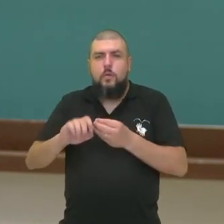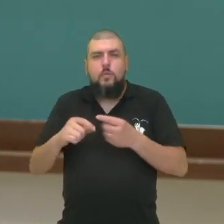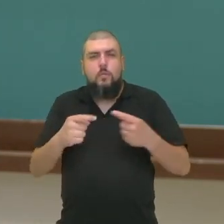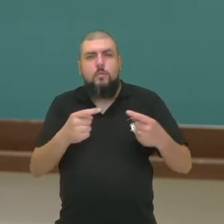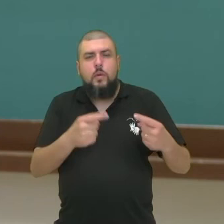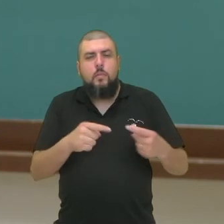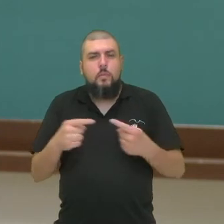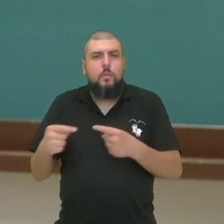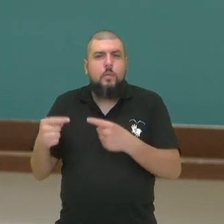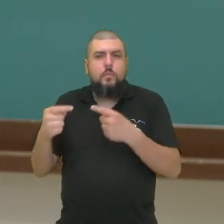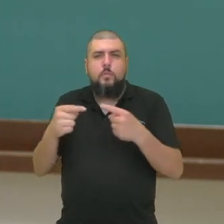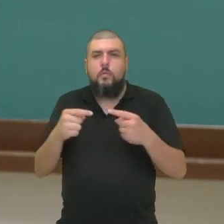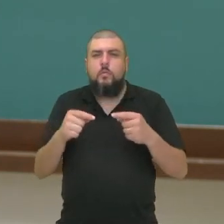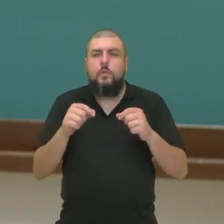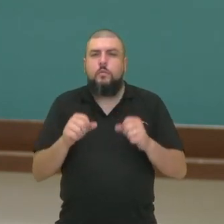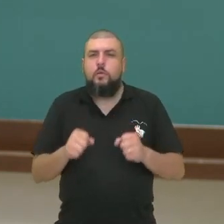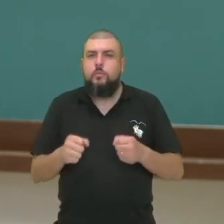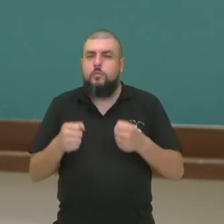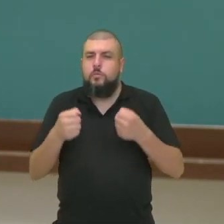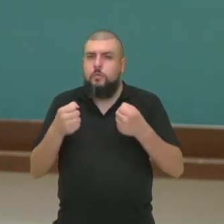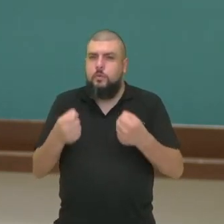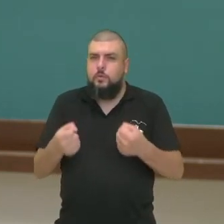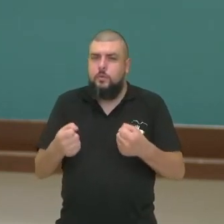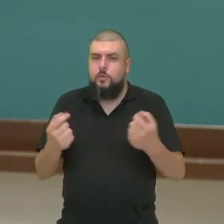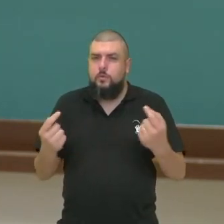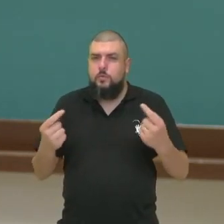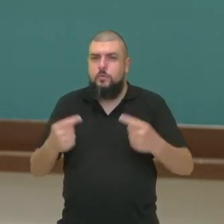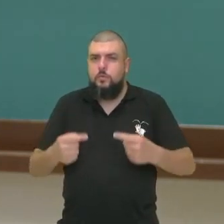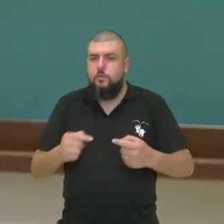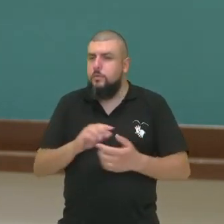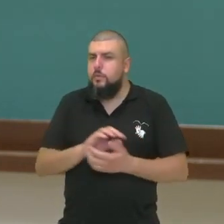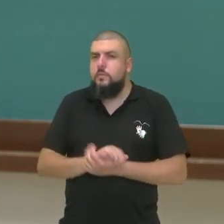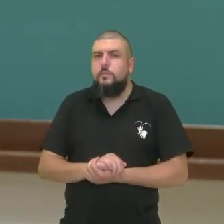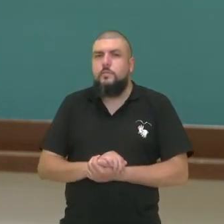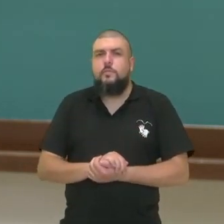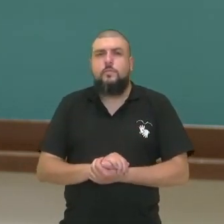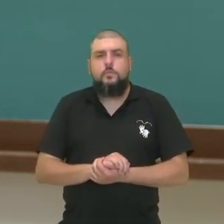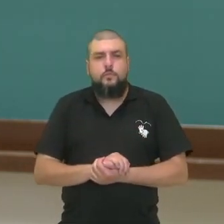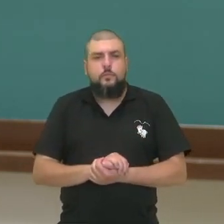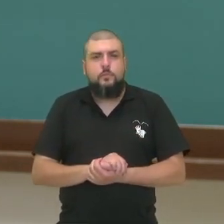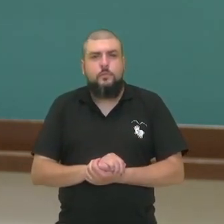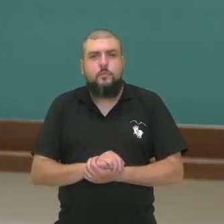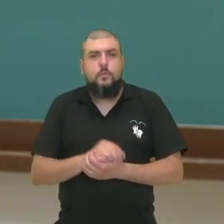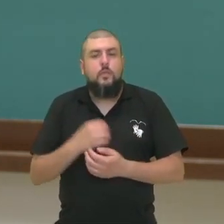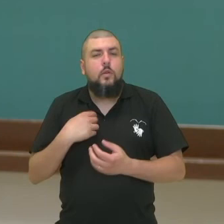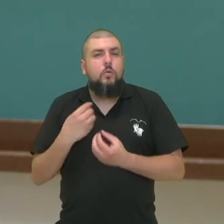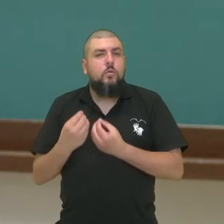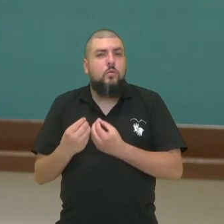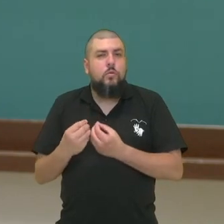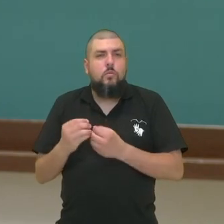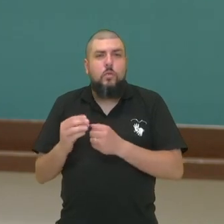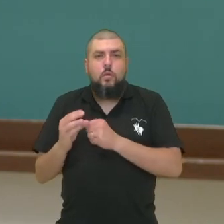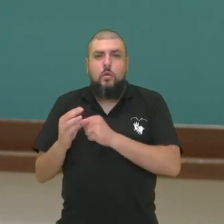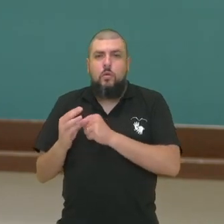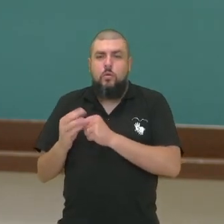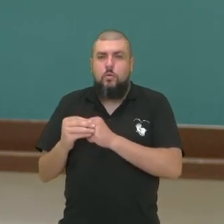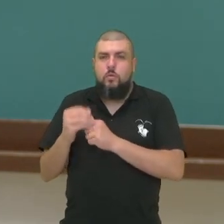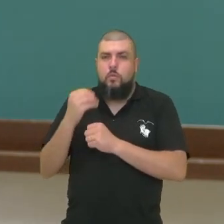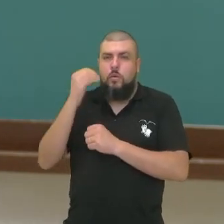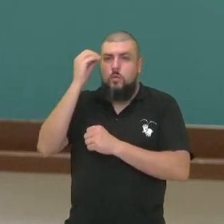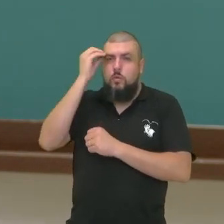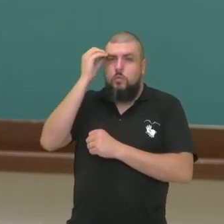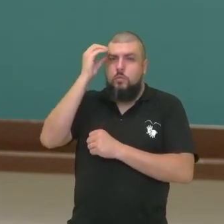defendendo justamente essa oposição com a ideia de que o conhecimento parte da